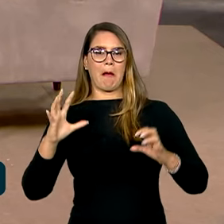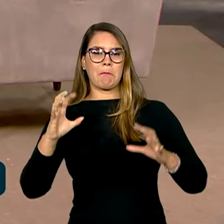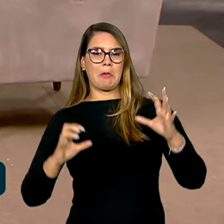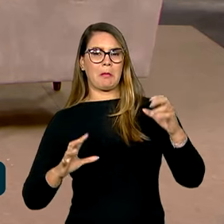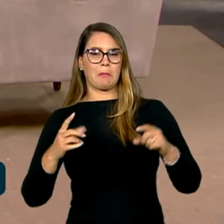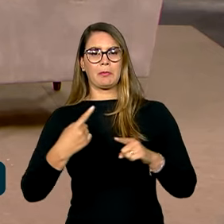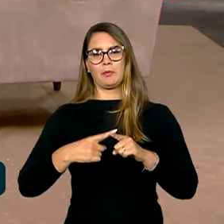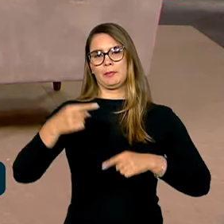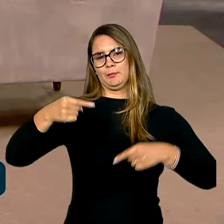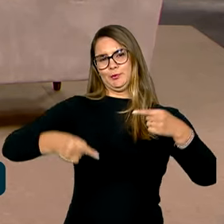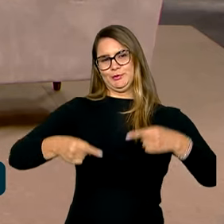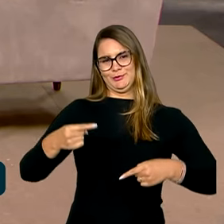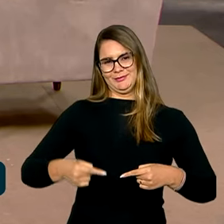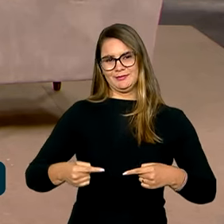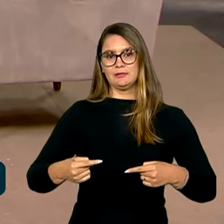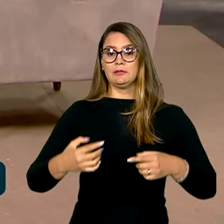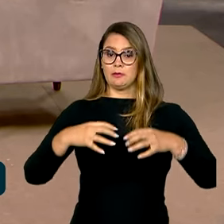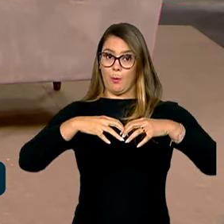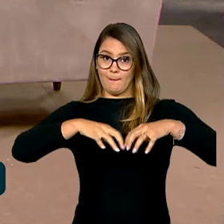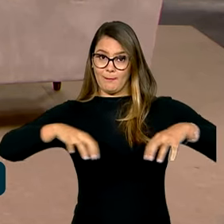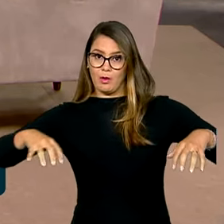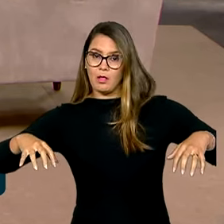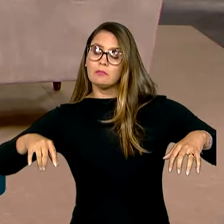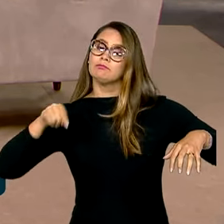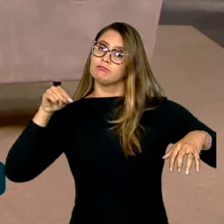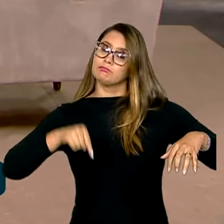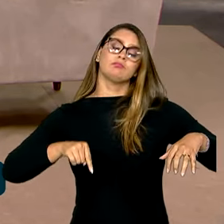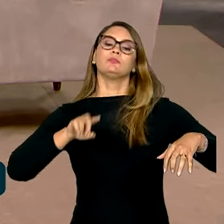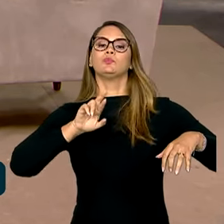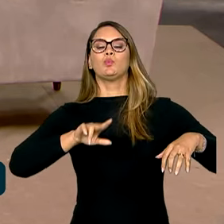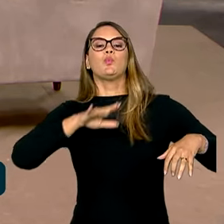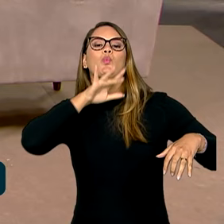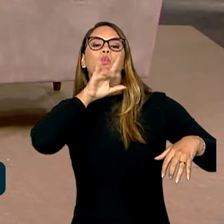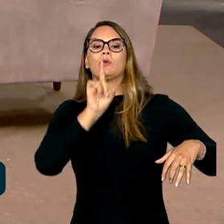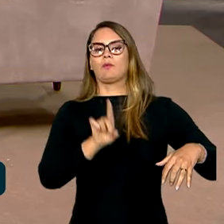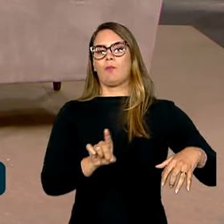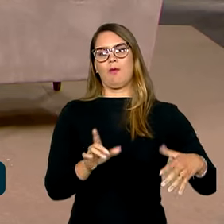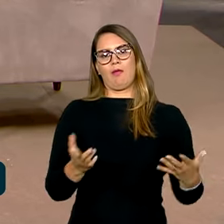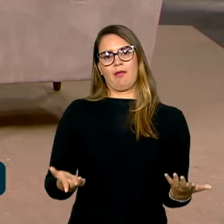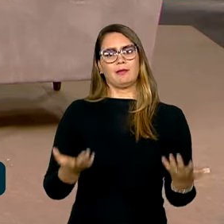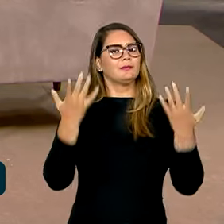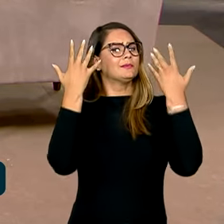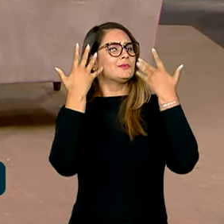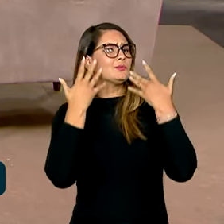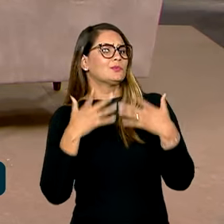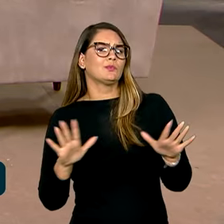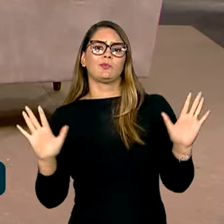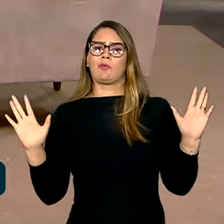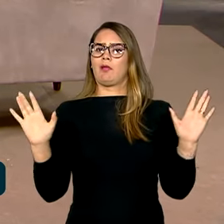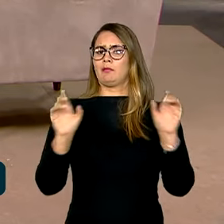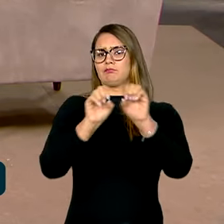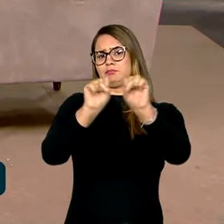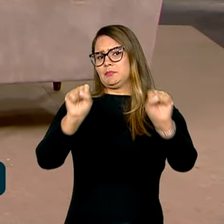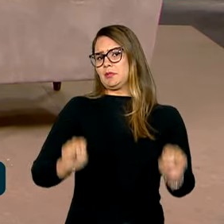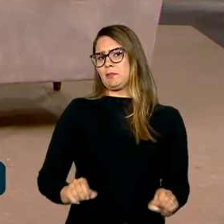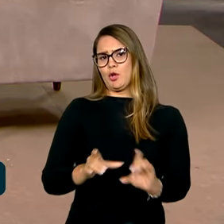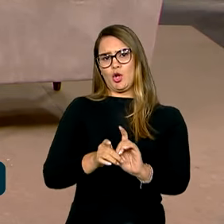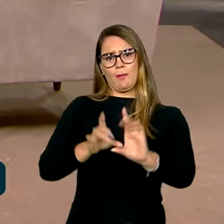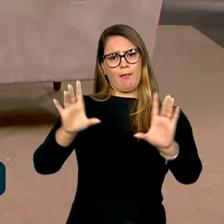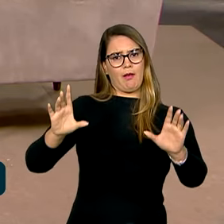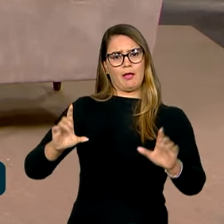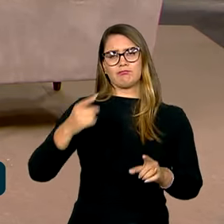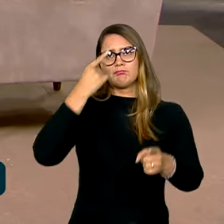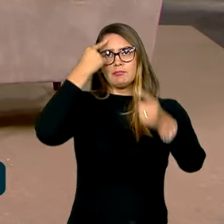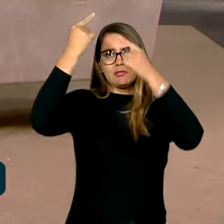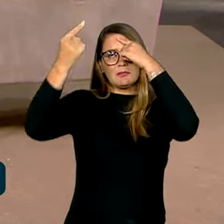causa de política? A polarização em si, ela não é ruim, ela é inclusive natural de sistemas democráticos. A pluralidade